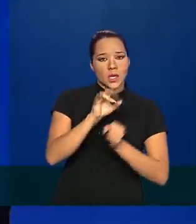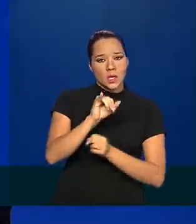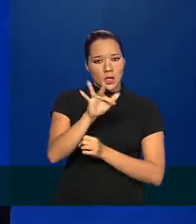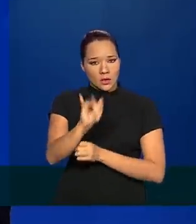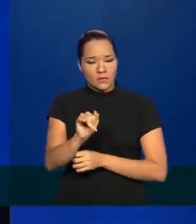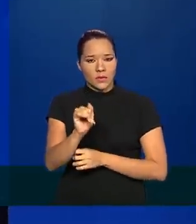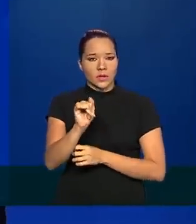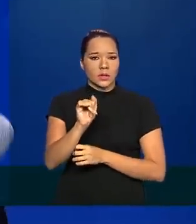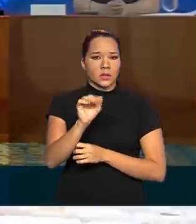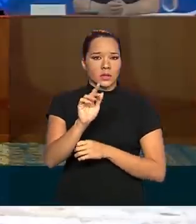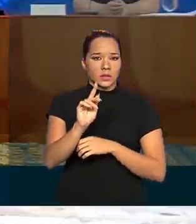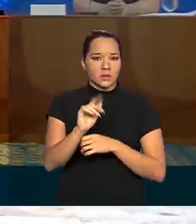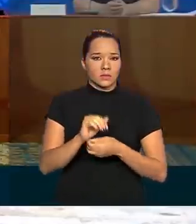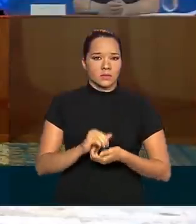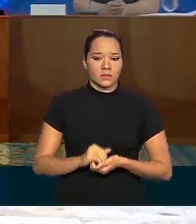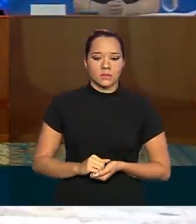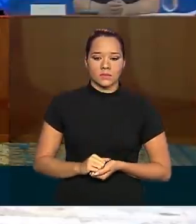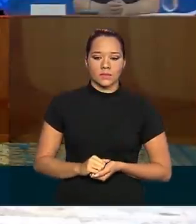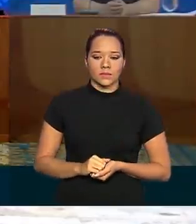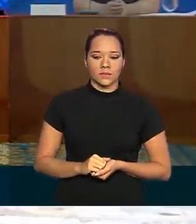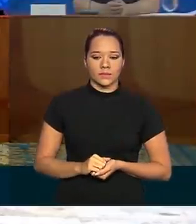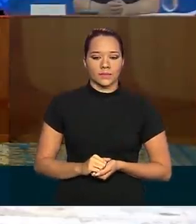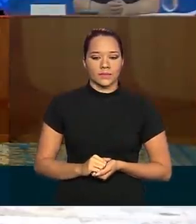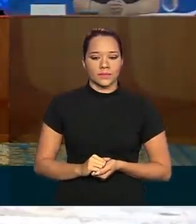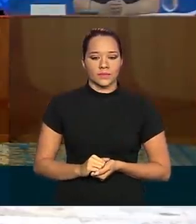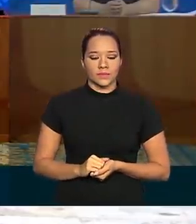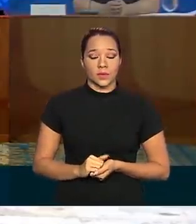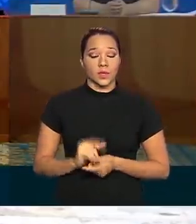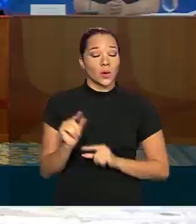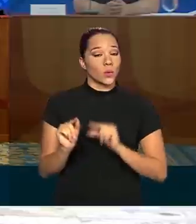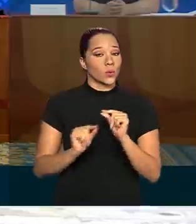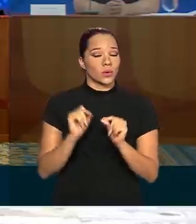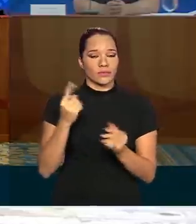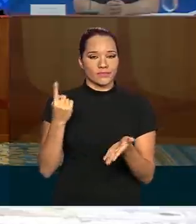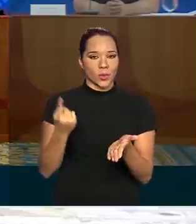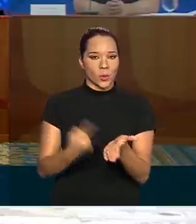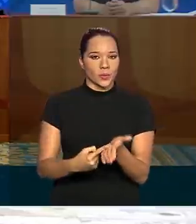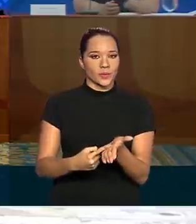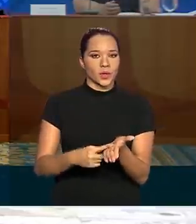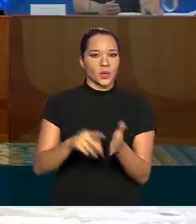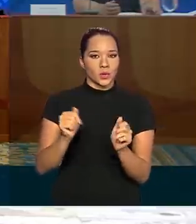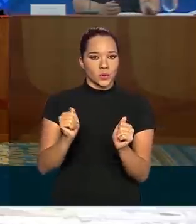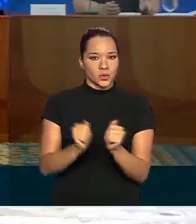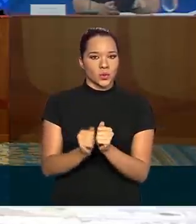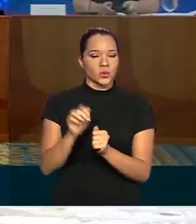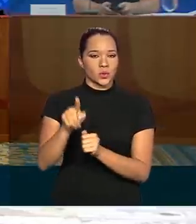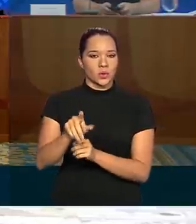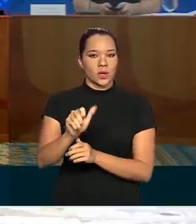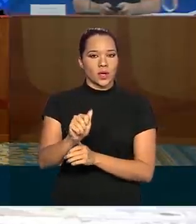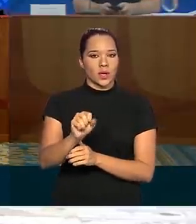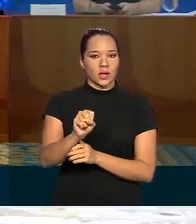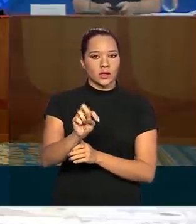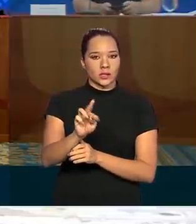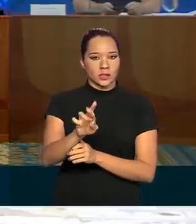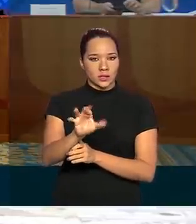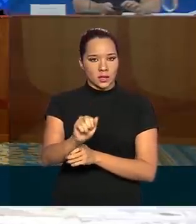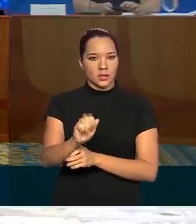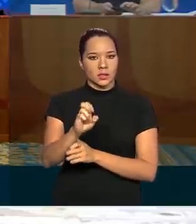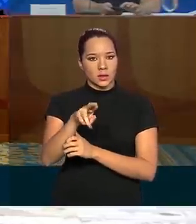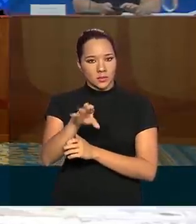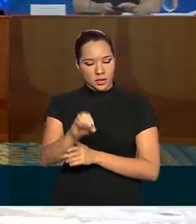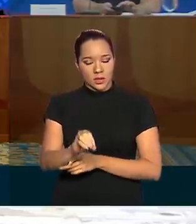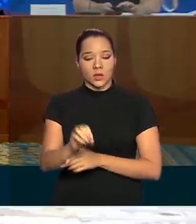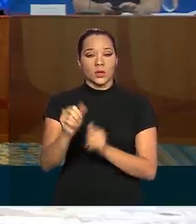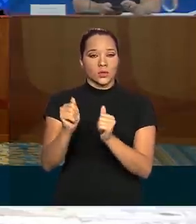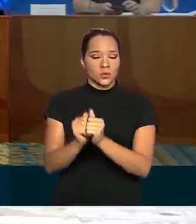o produto acabando? O que está acordado com o consórcio AstraZeneca Oxford, nós